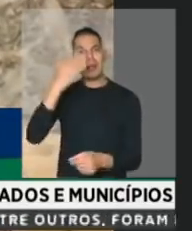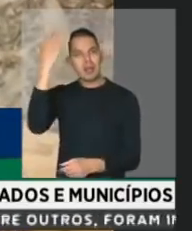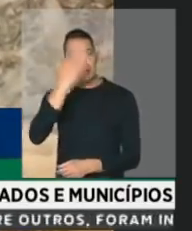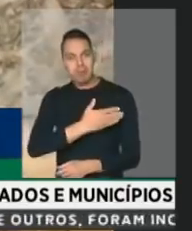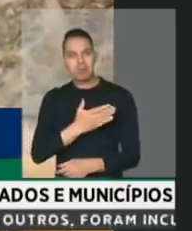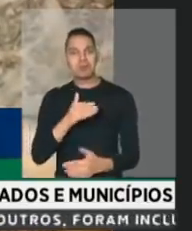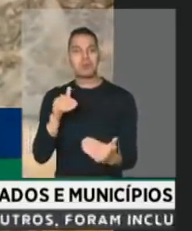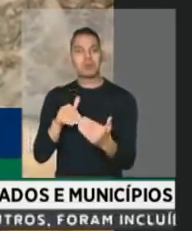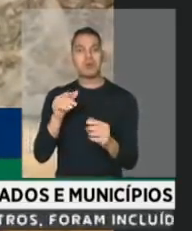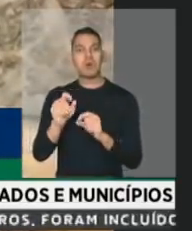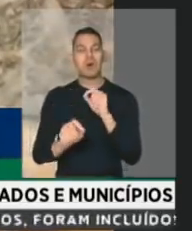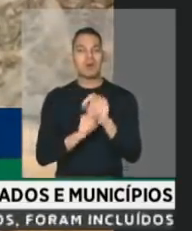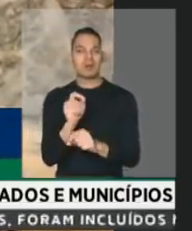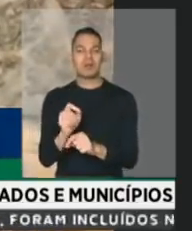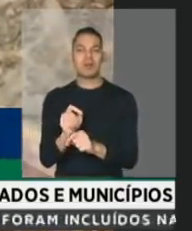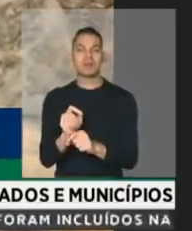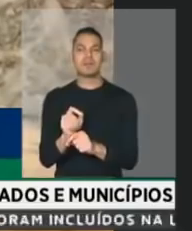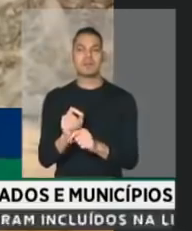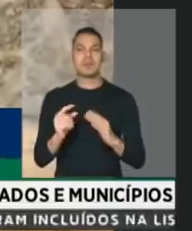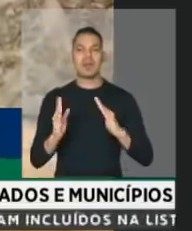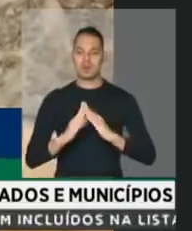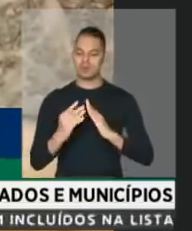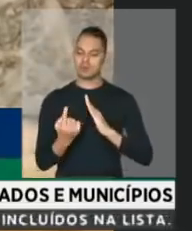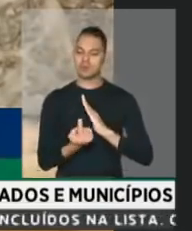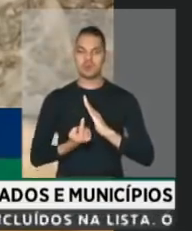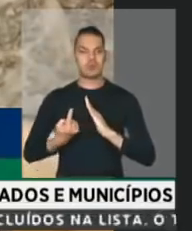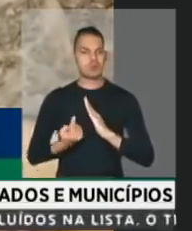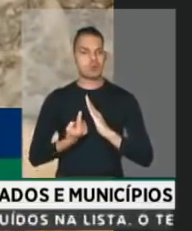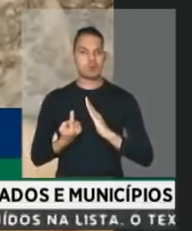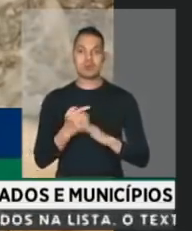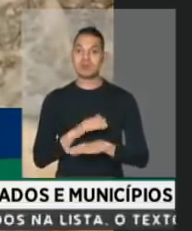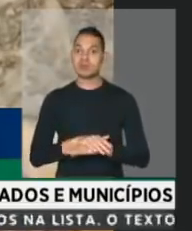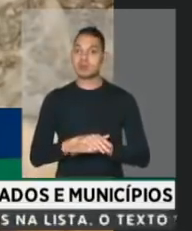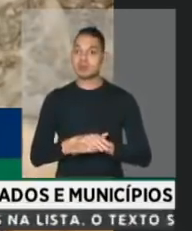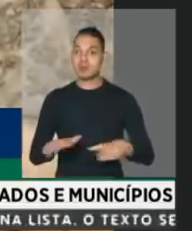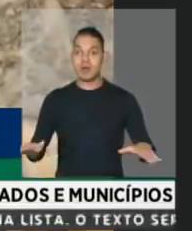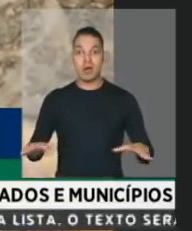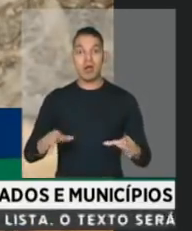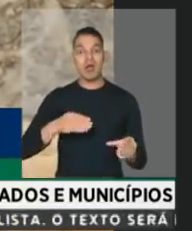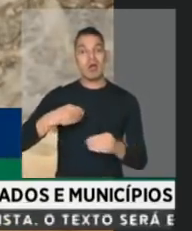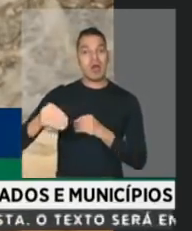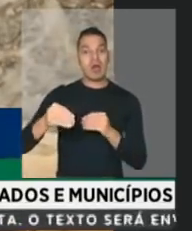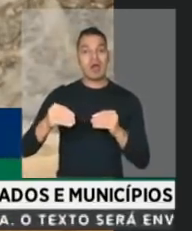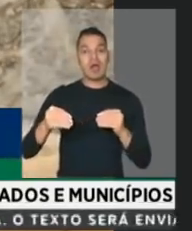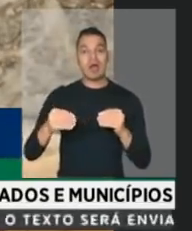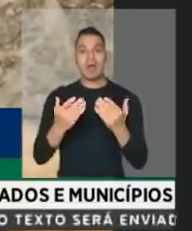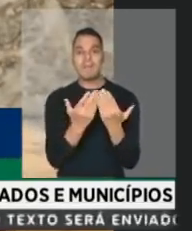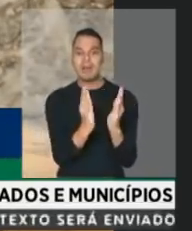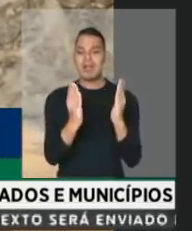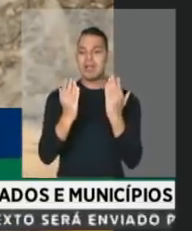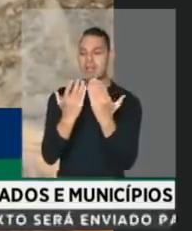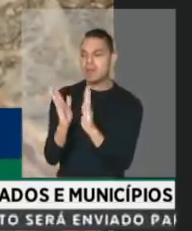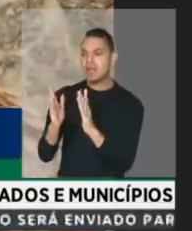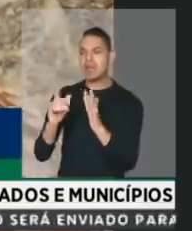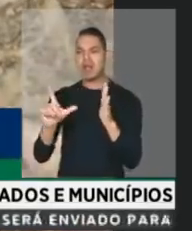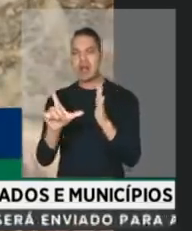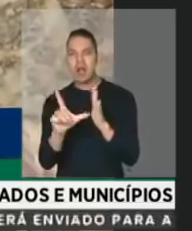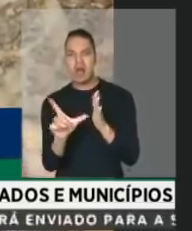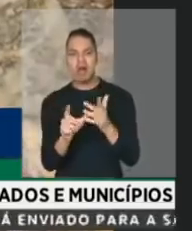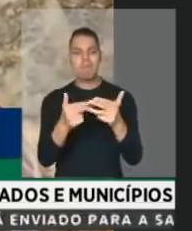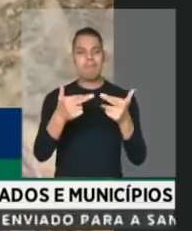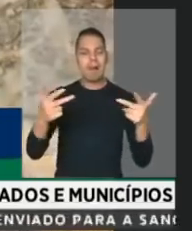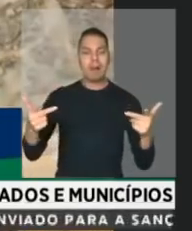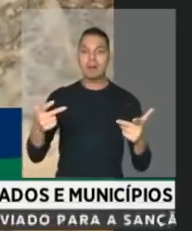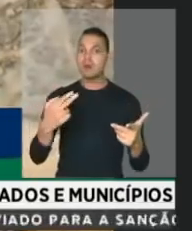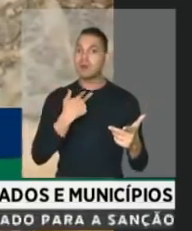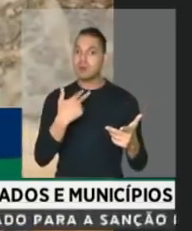consenso é exatamente ainda o isolamento. Não podemos flexibilizar isso neste momento. Nós vamos colocar